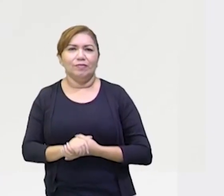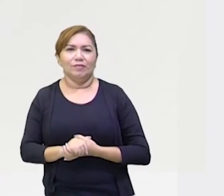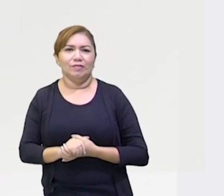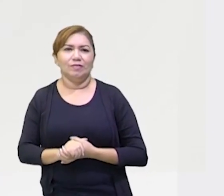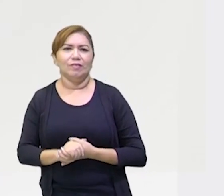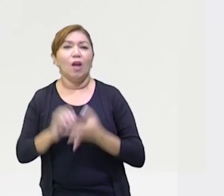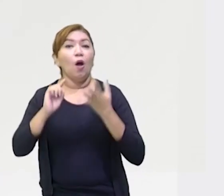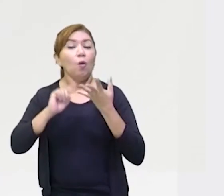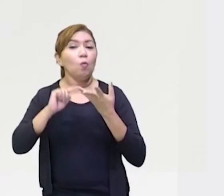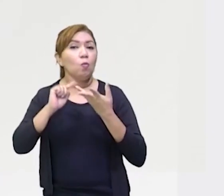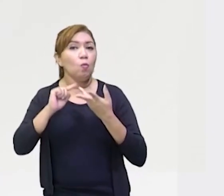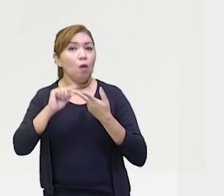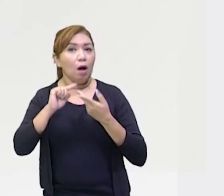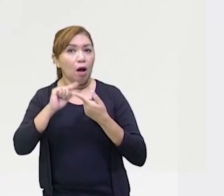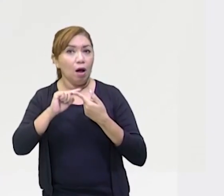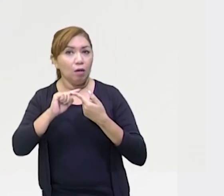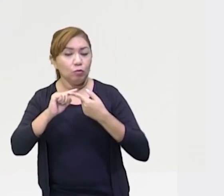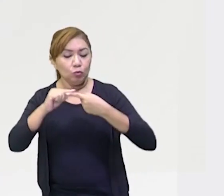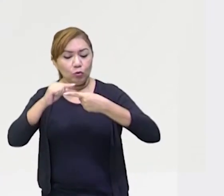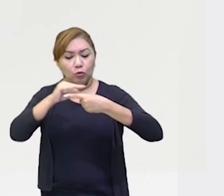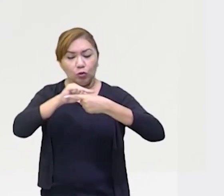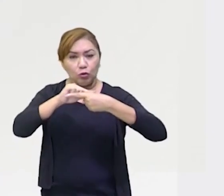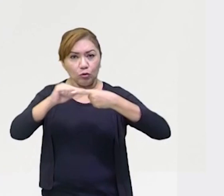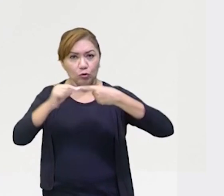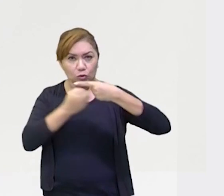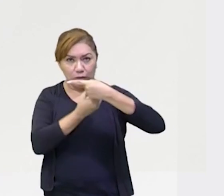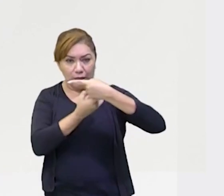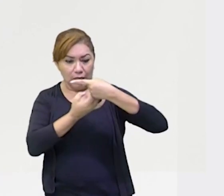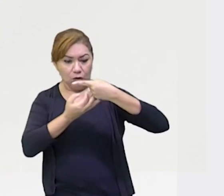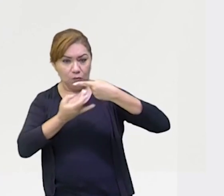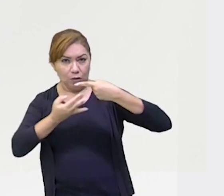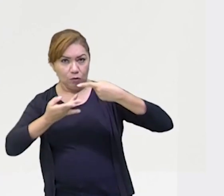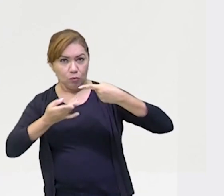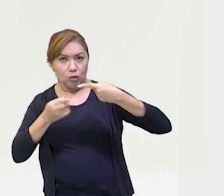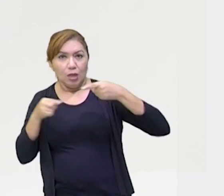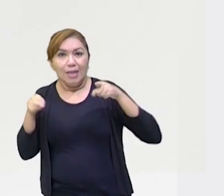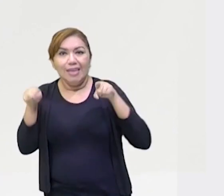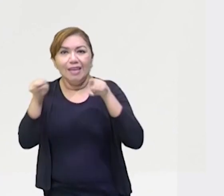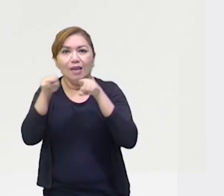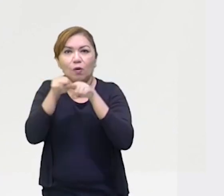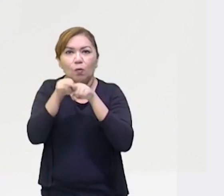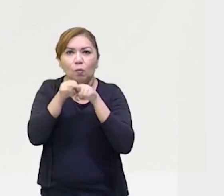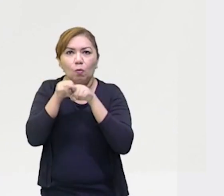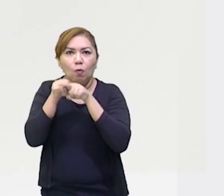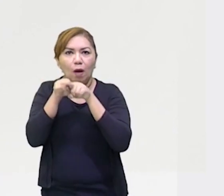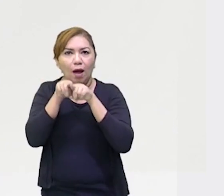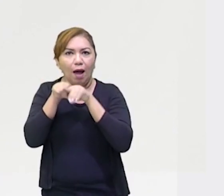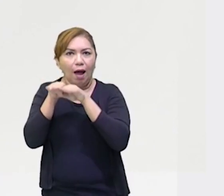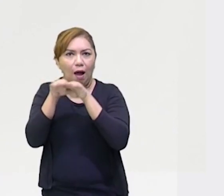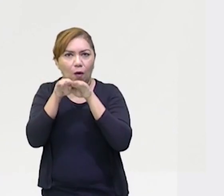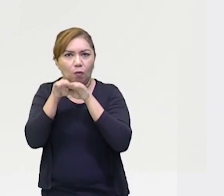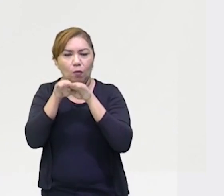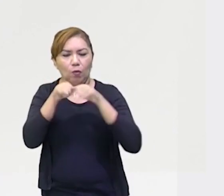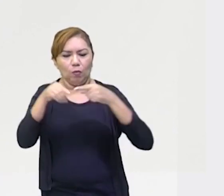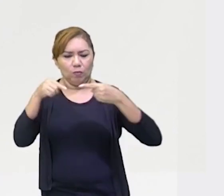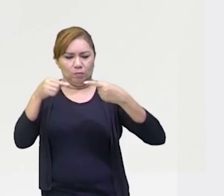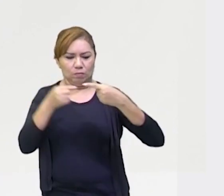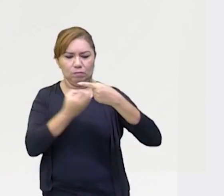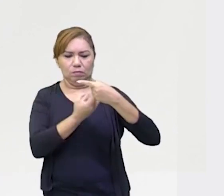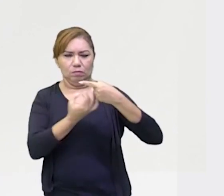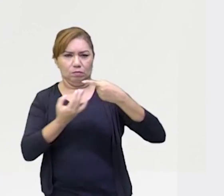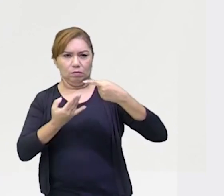Quando os denominadores são iguais, o que eu faço? É muito fácil, gente. É moleza demais.